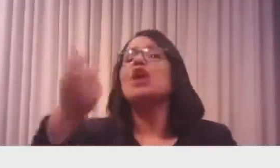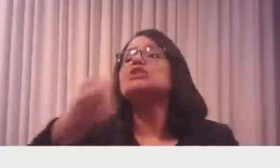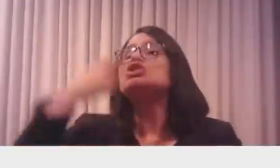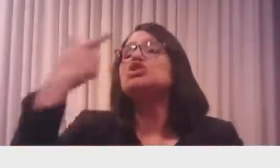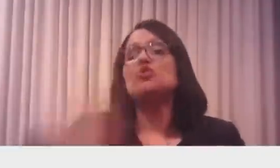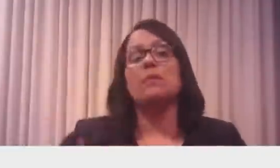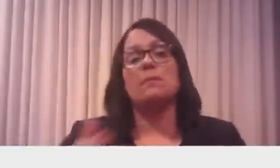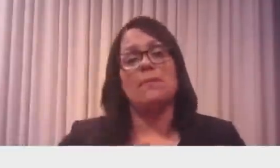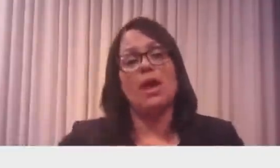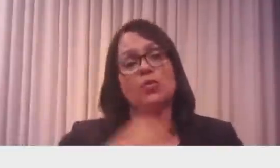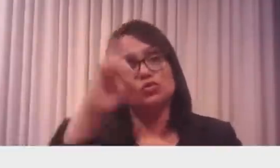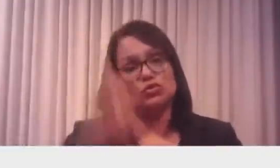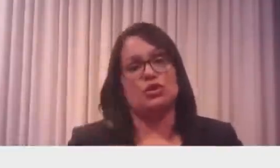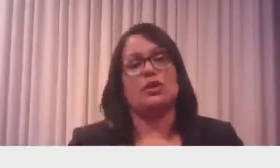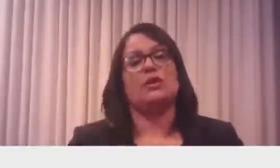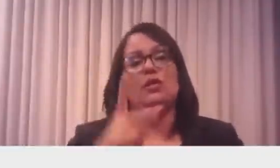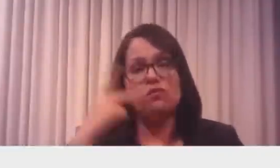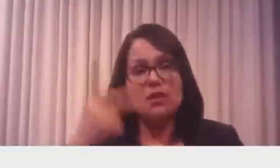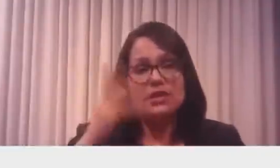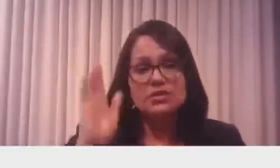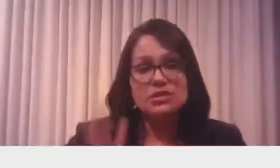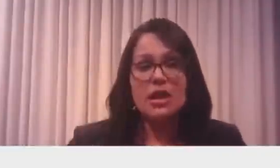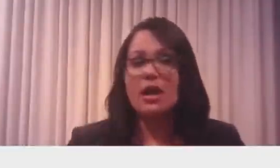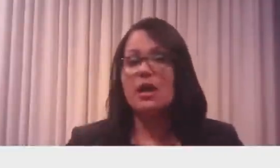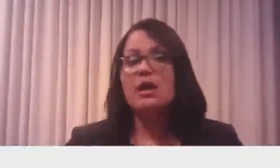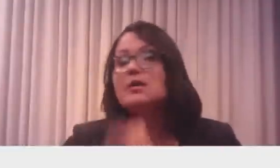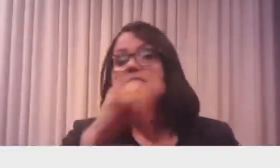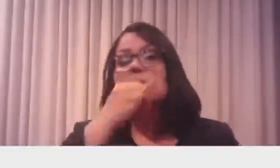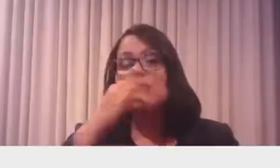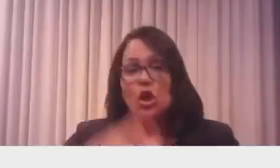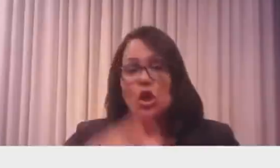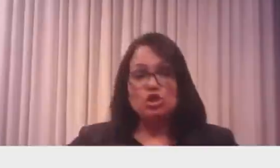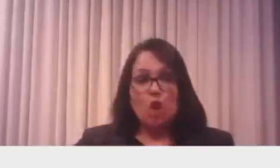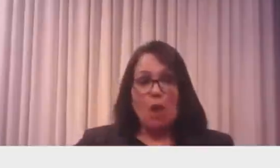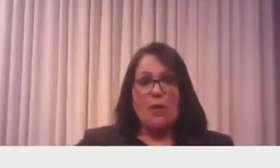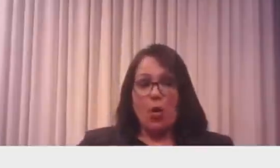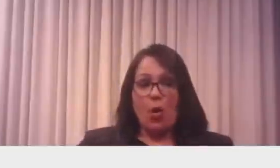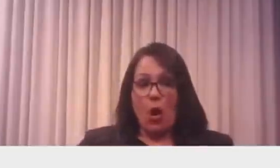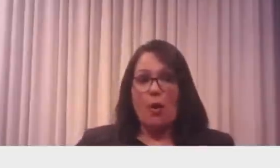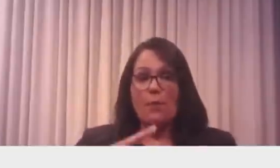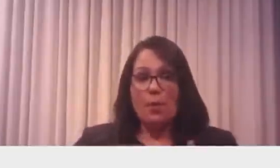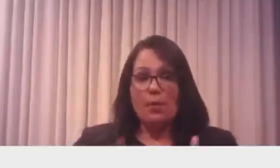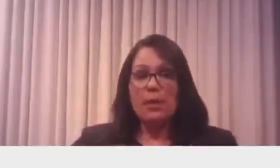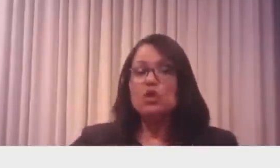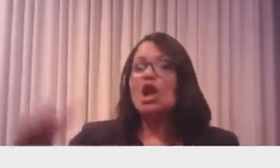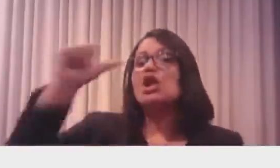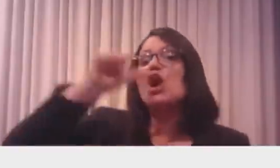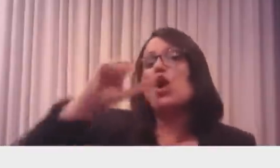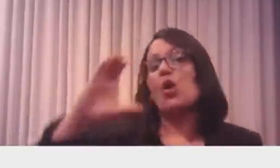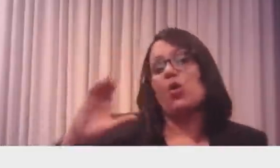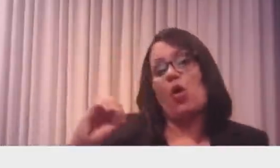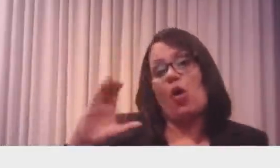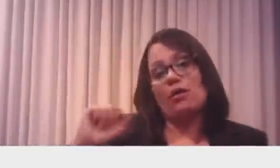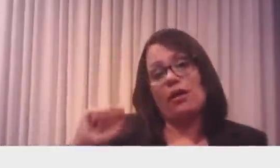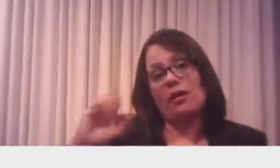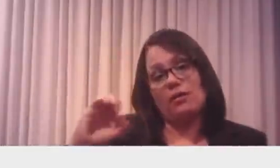Como falei um tempo atrás, eu fui criticado. Quando tem um problema de estômago, eu tomo Coca-Cola, é problema meu. Eu não tenho que dar satisfação para ninguém.